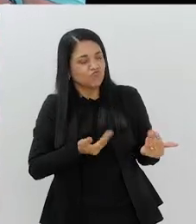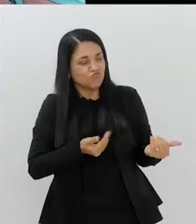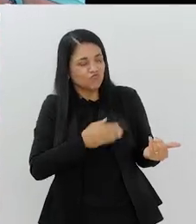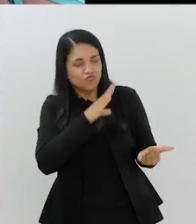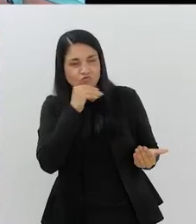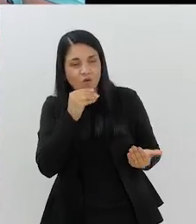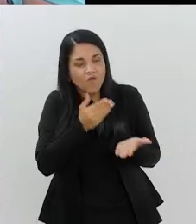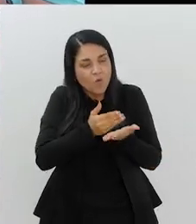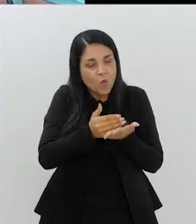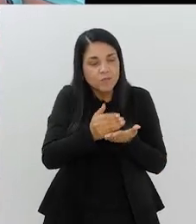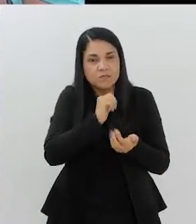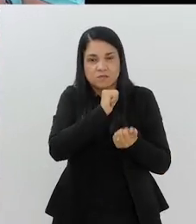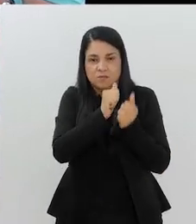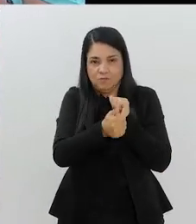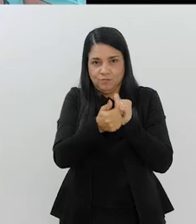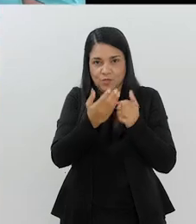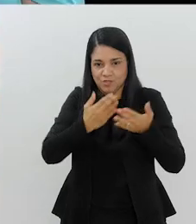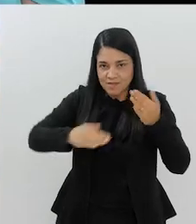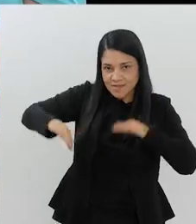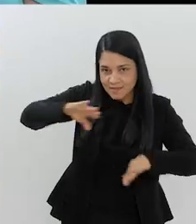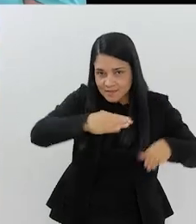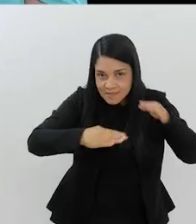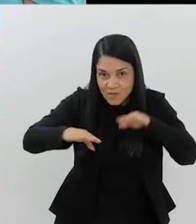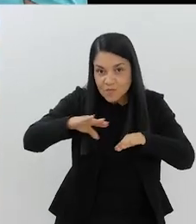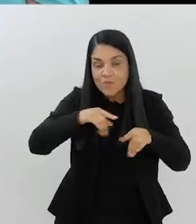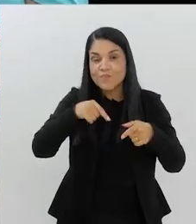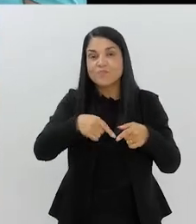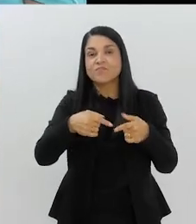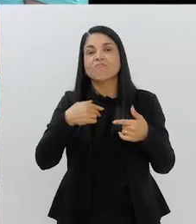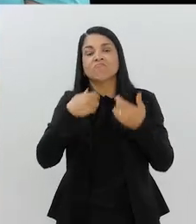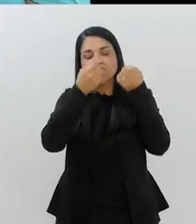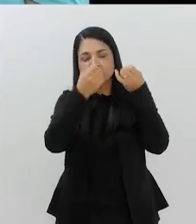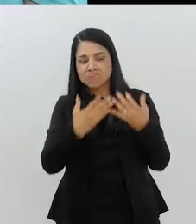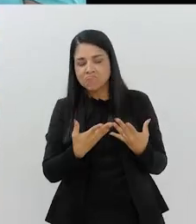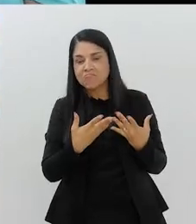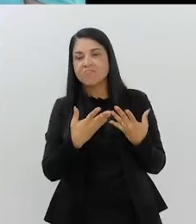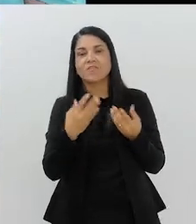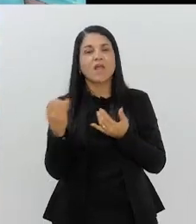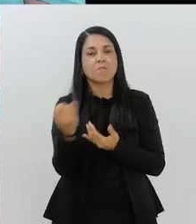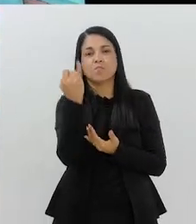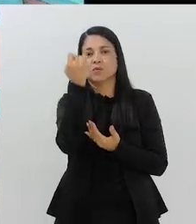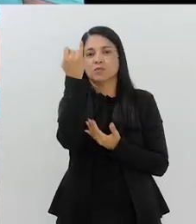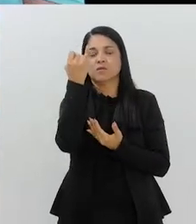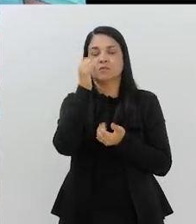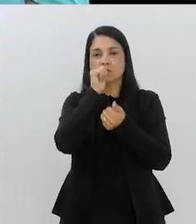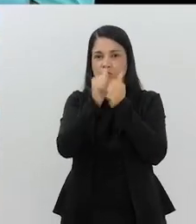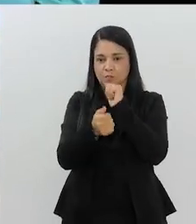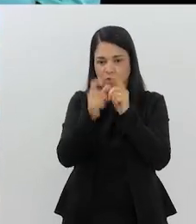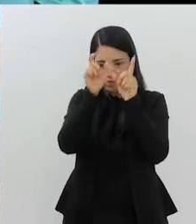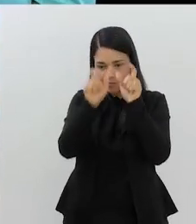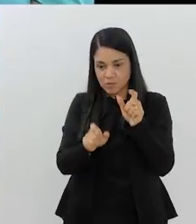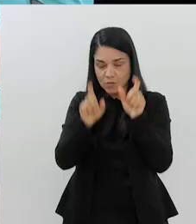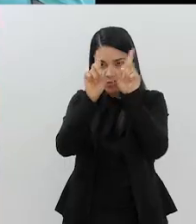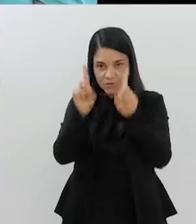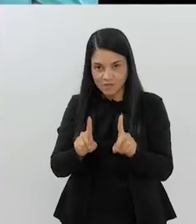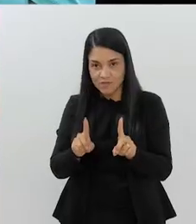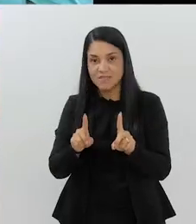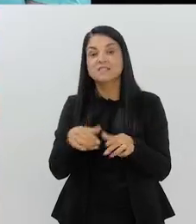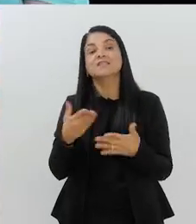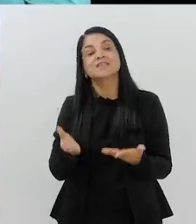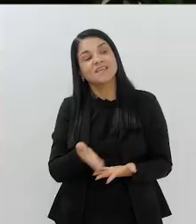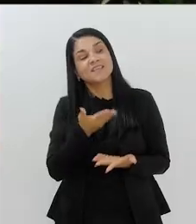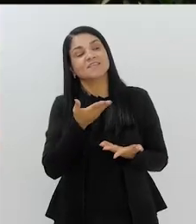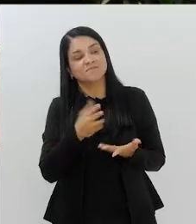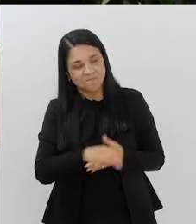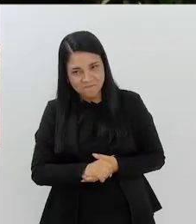ainda novinho, começando o esporte. eu acho que ele pode dizer o quanto é importante o esporte para as pessoas.